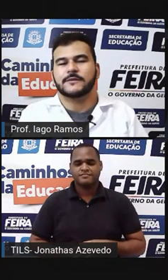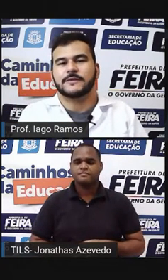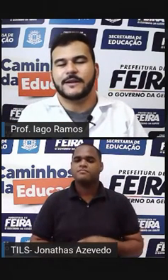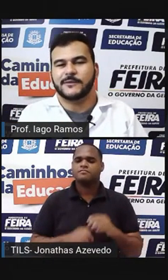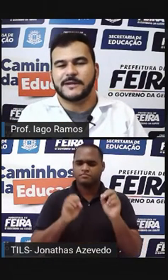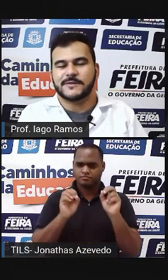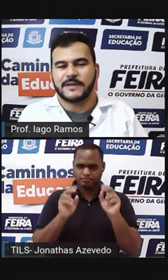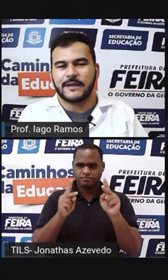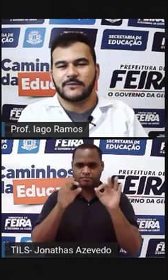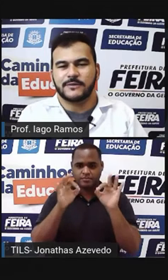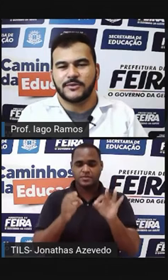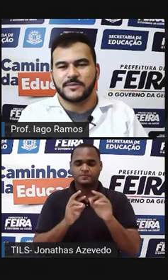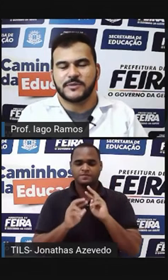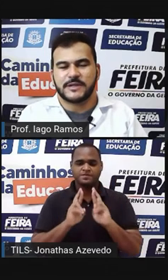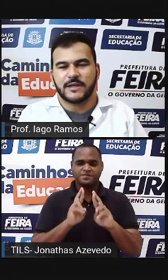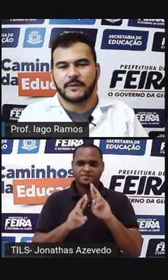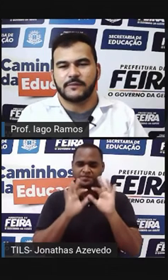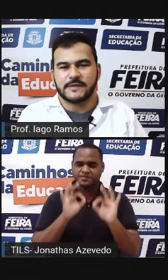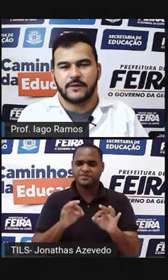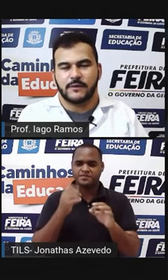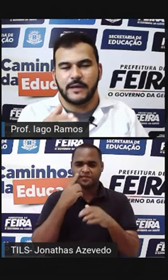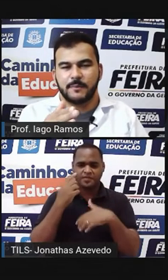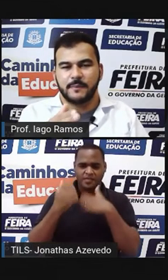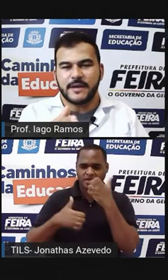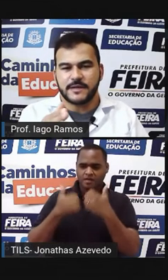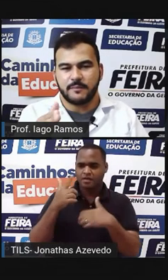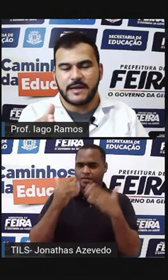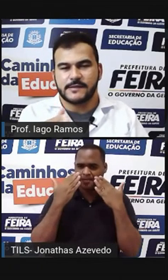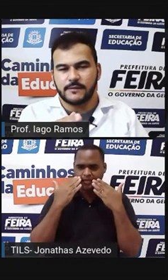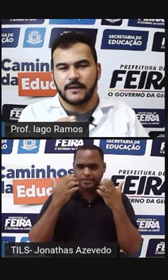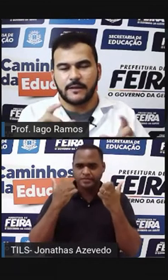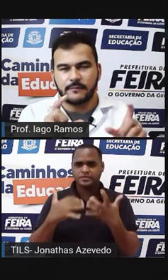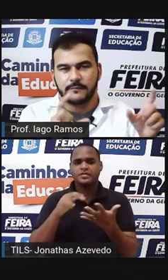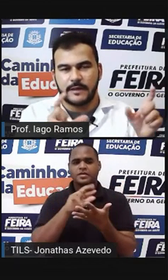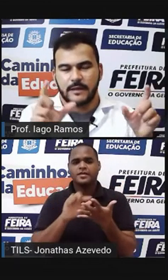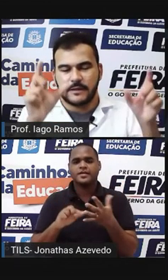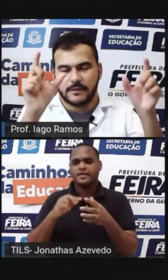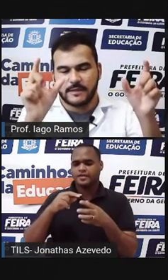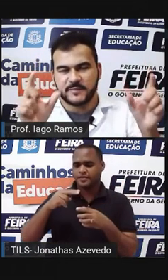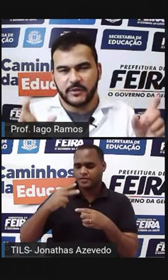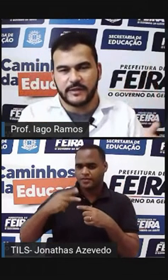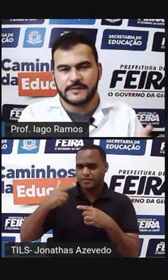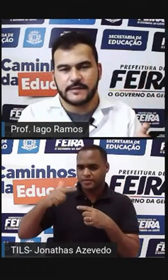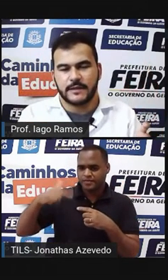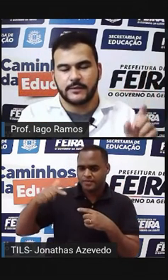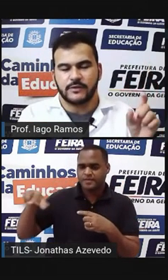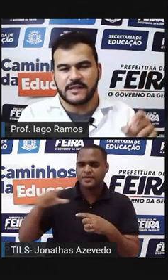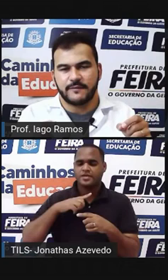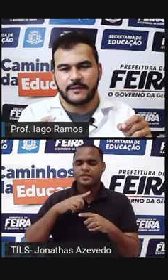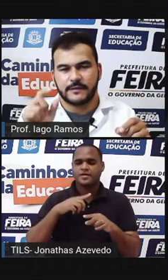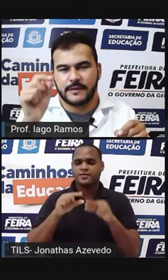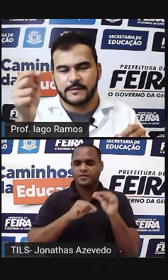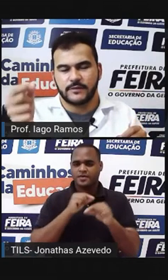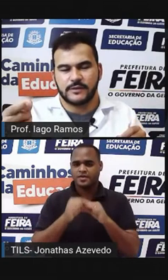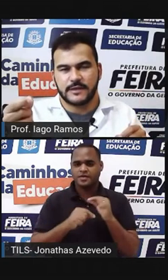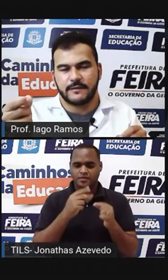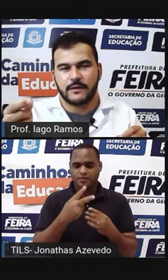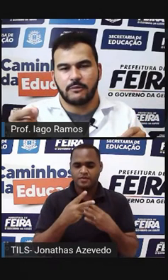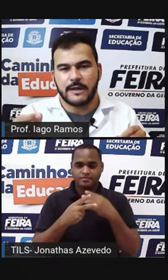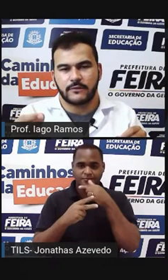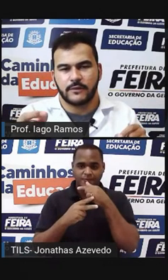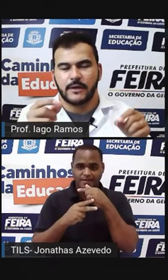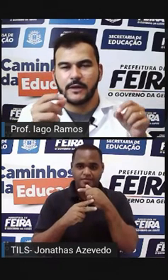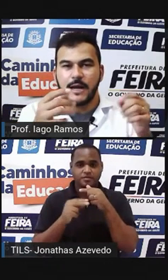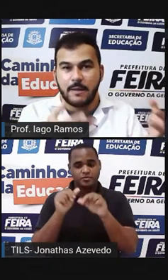Confirmando o resultado que eu tinha mostrado para você Repete a base Nas potências ali 2 elevado a 3 e 2